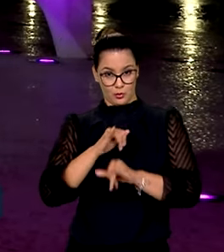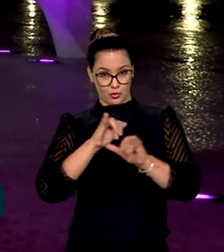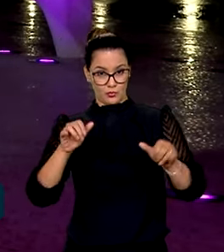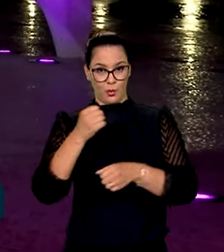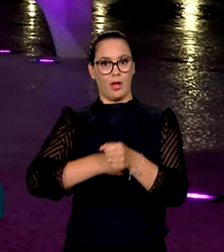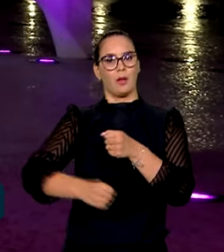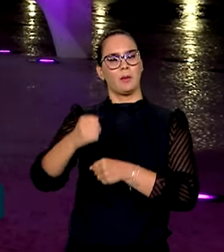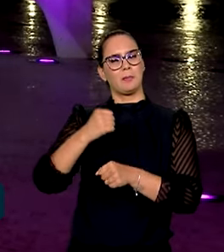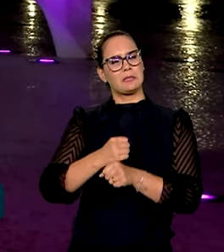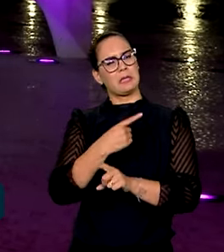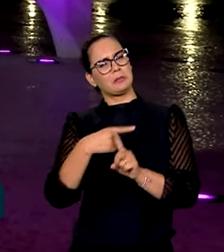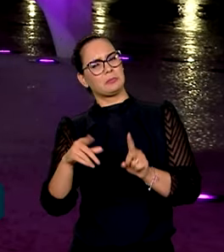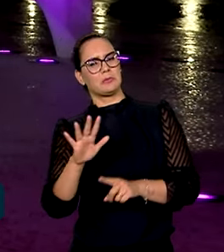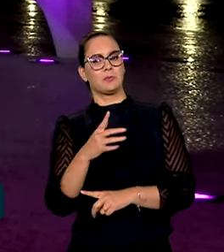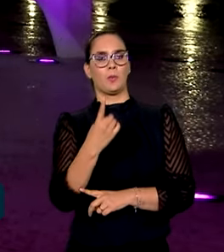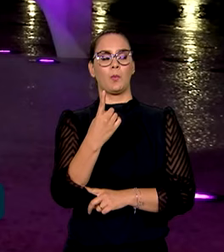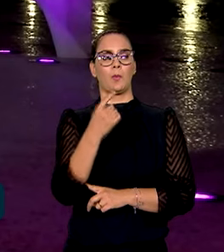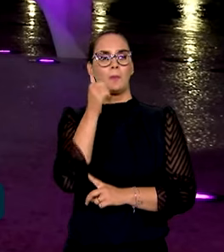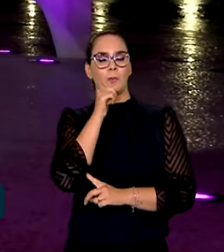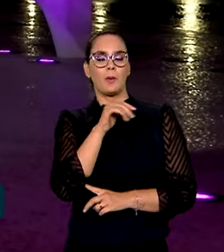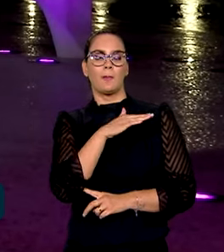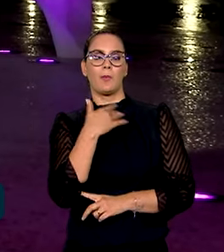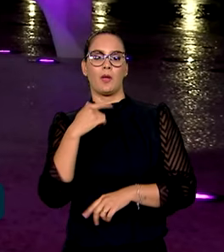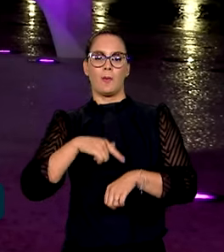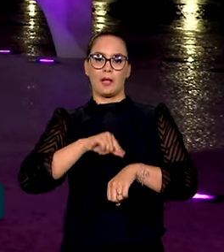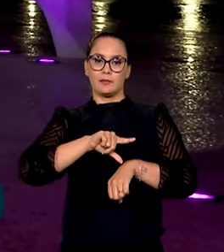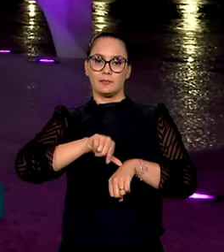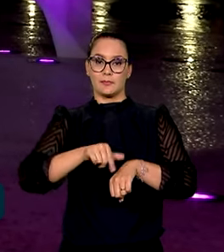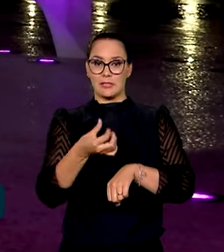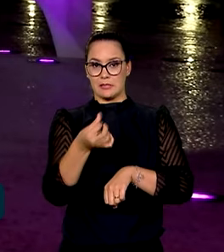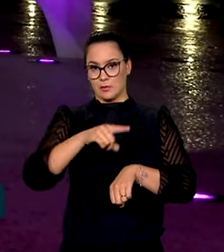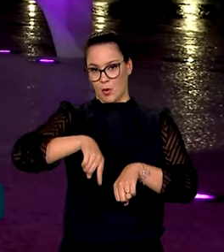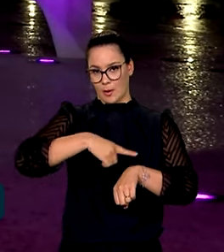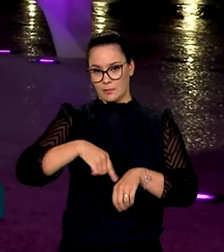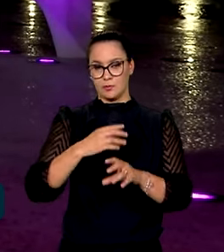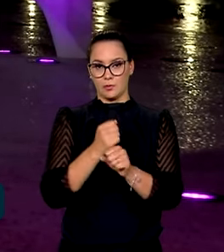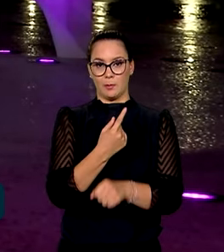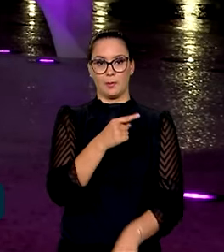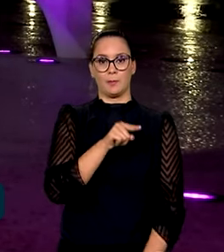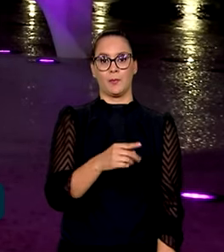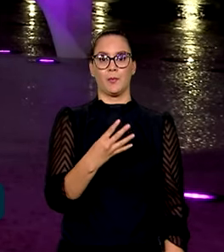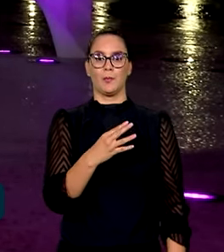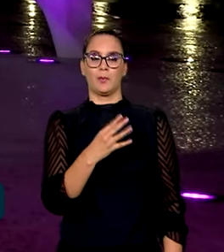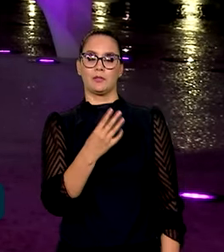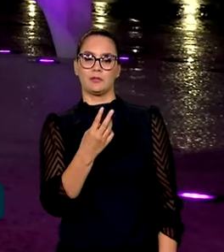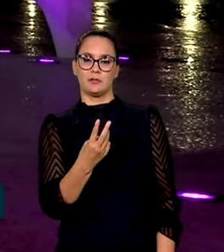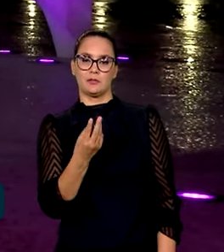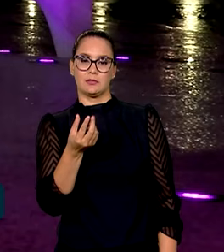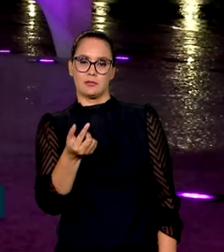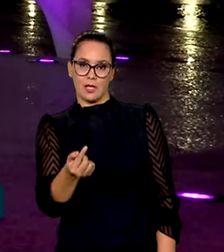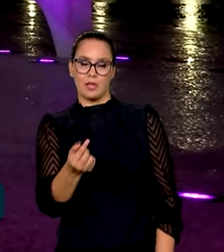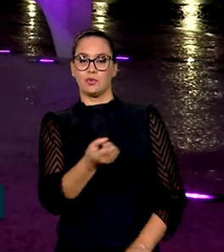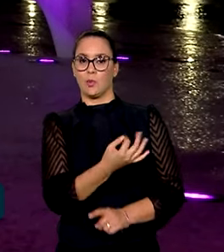passado, em média, uma mulher foi morta a cada seis horas no país. Foram 1.437 casos